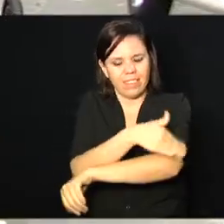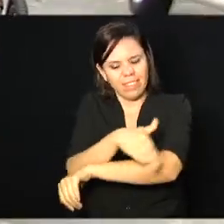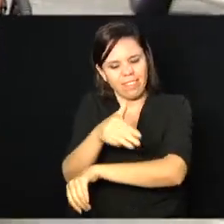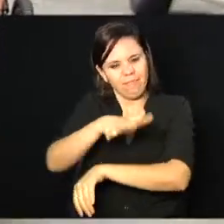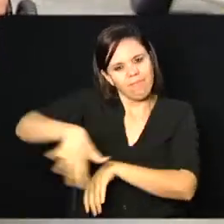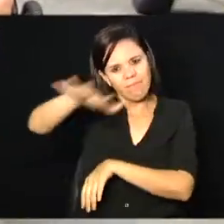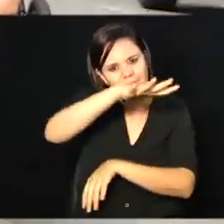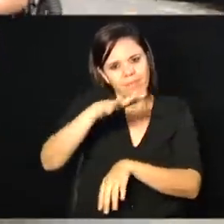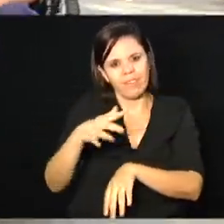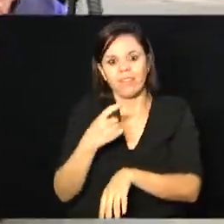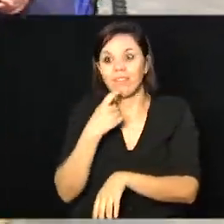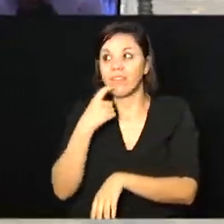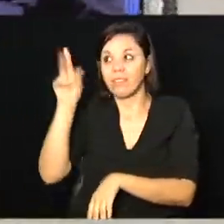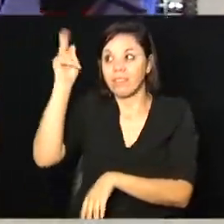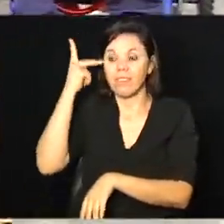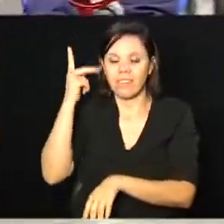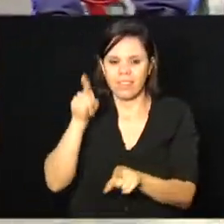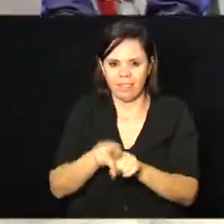de São Paulo também.